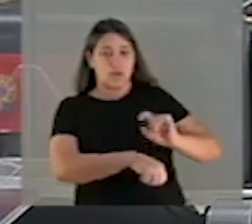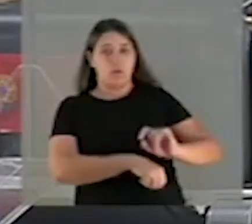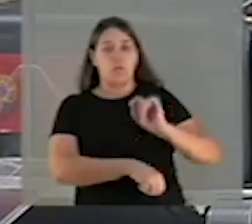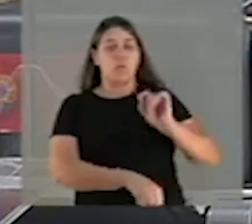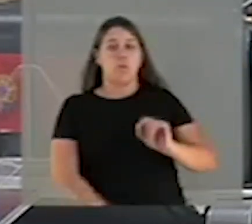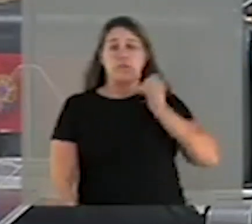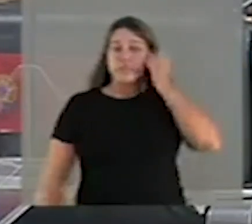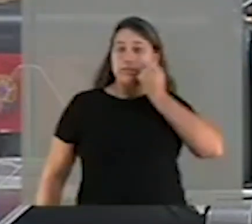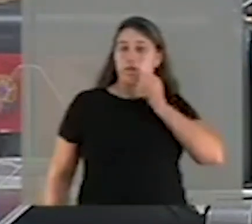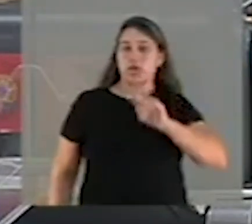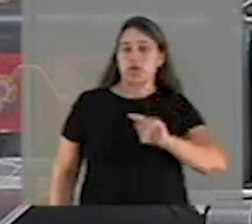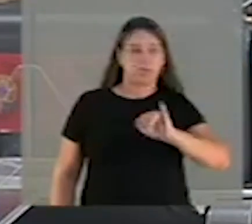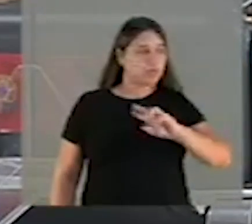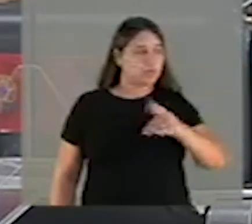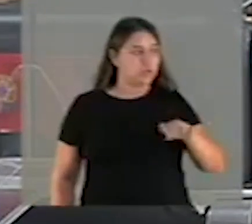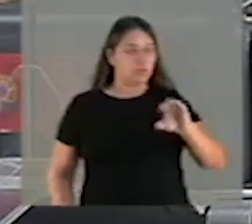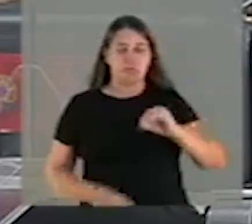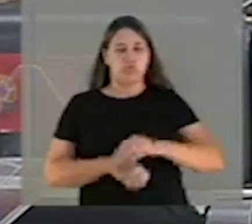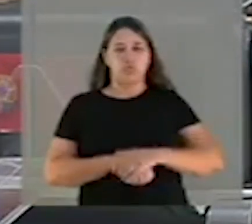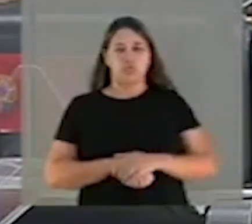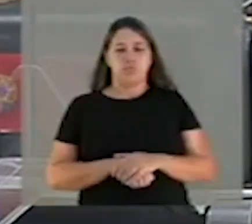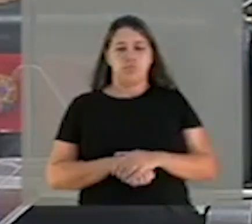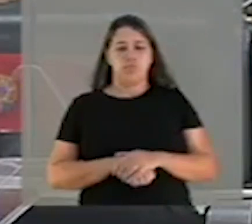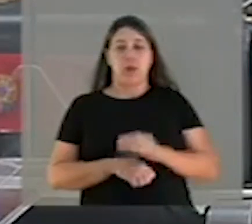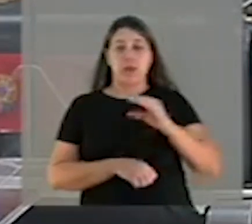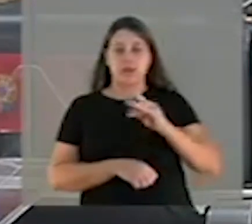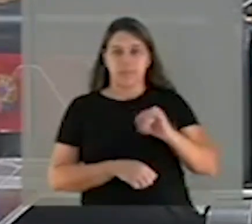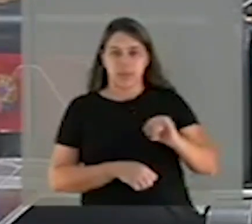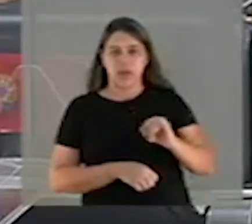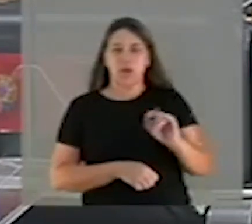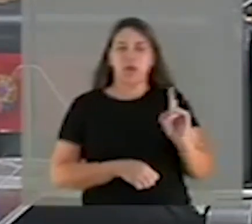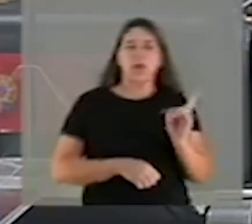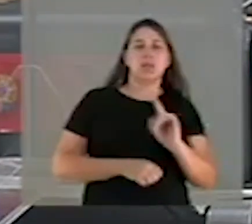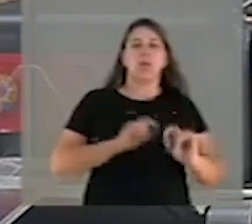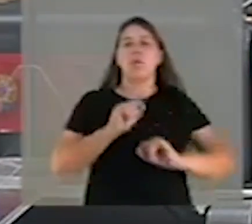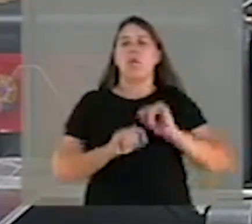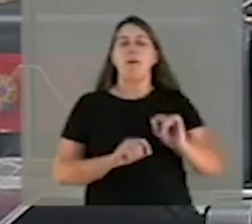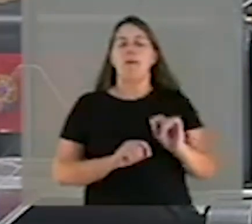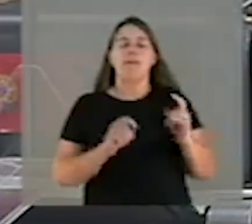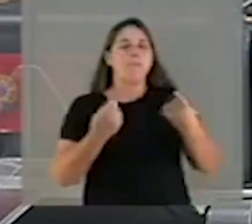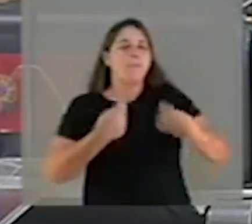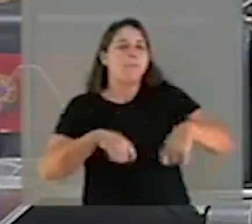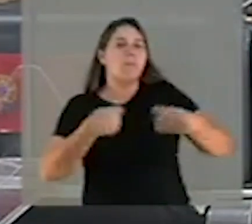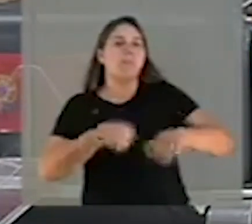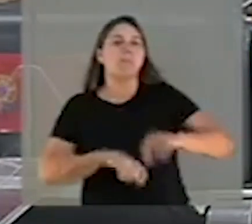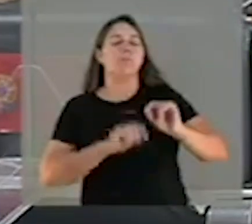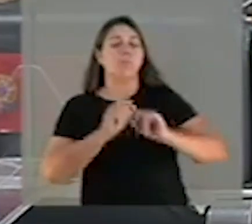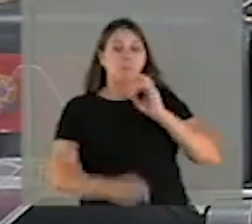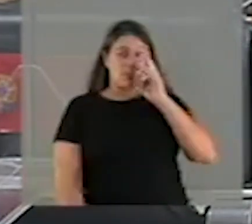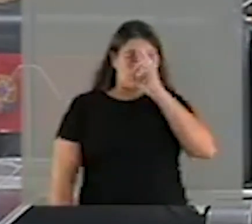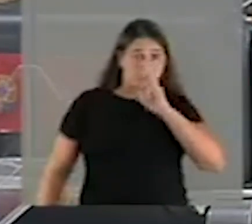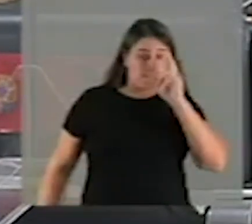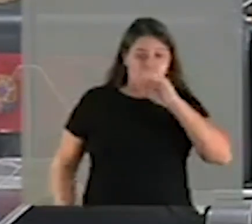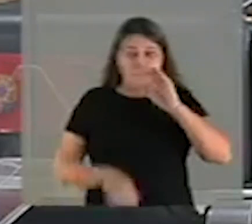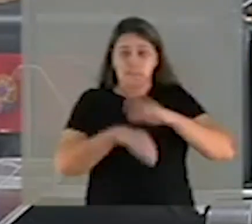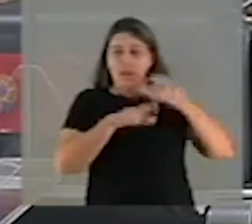lamentar mais uma vez que esta CPI não considerou a necessidade de uma investigação mais